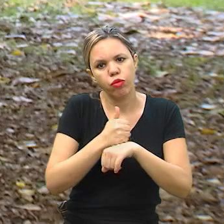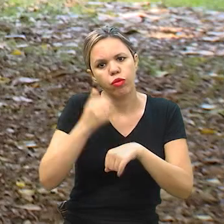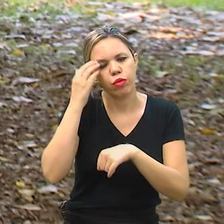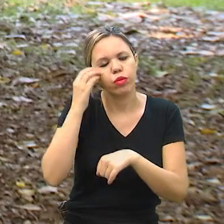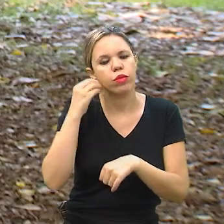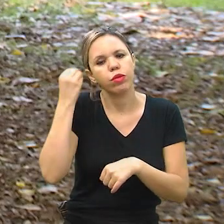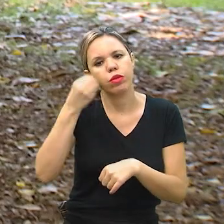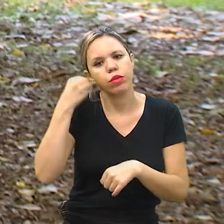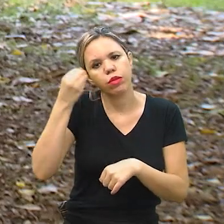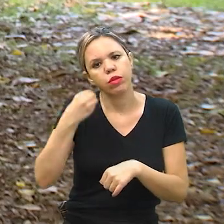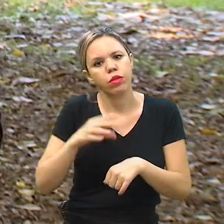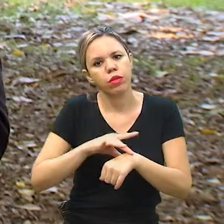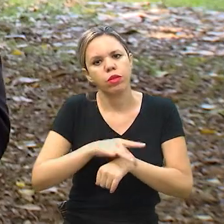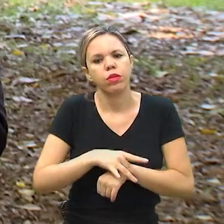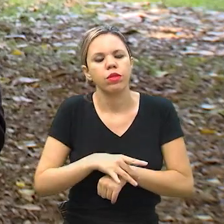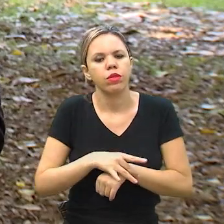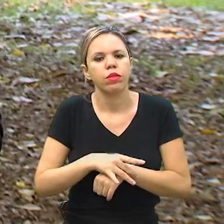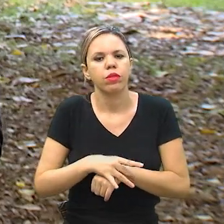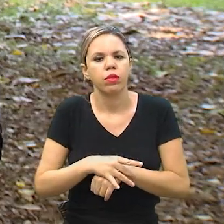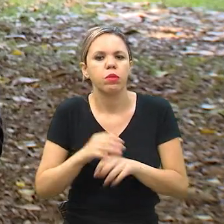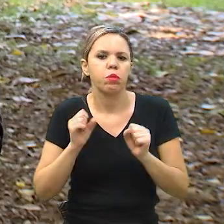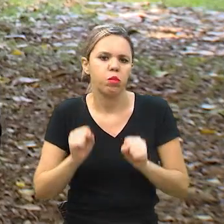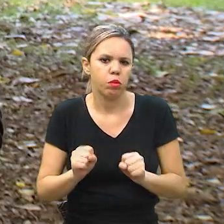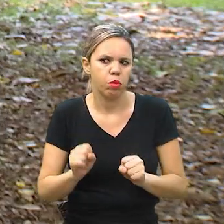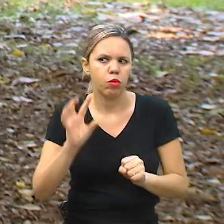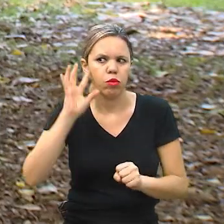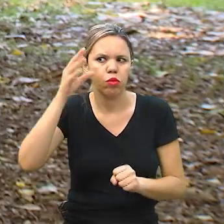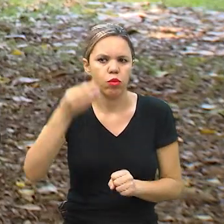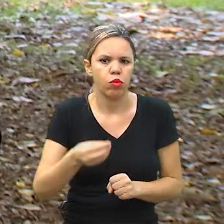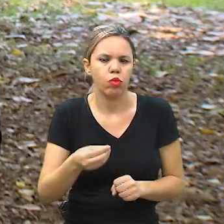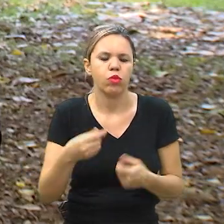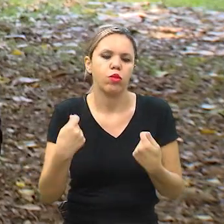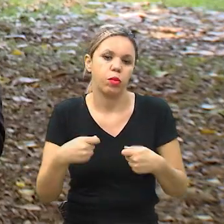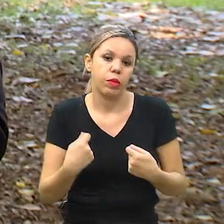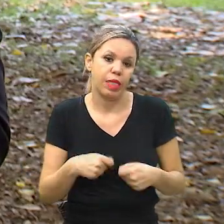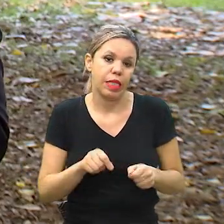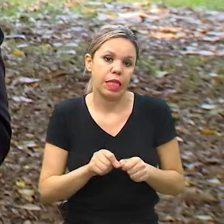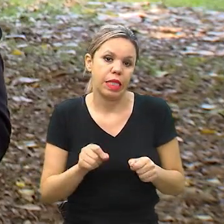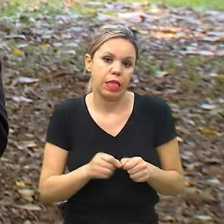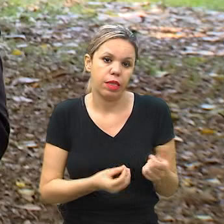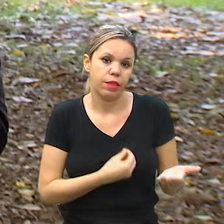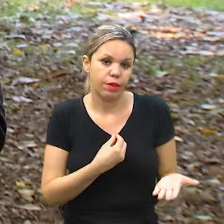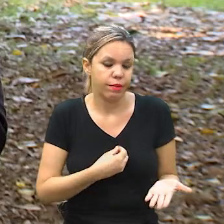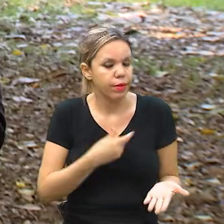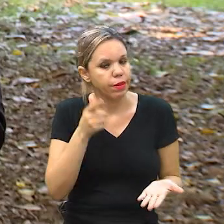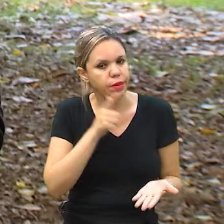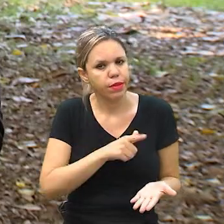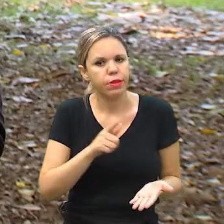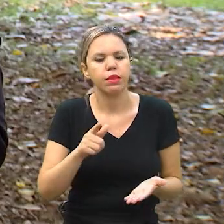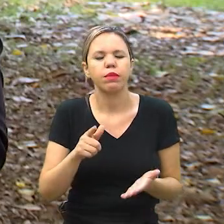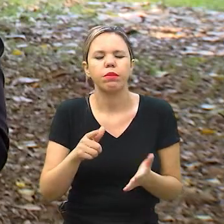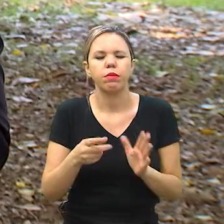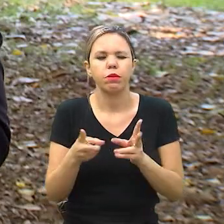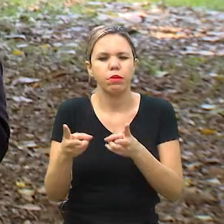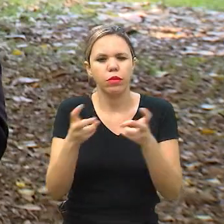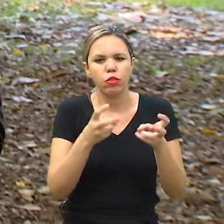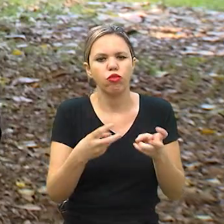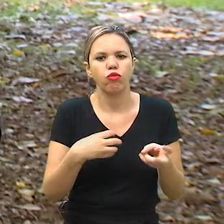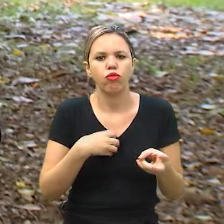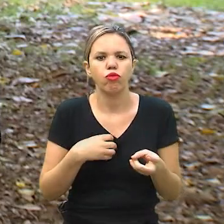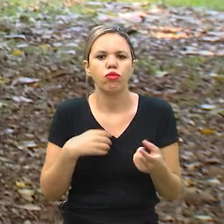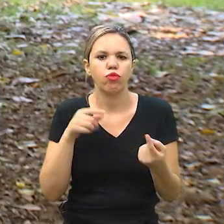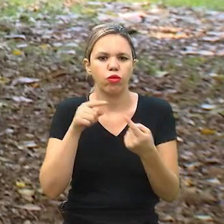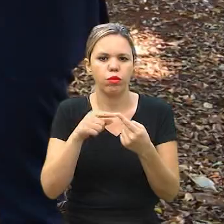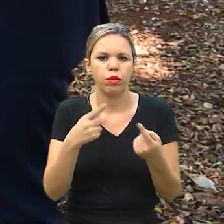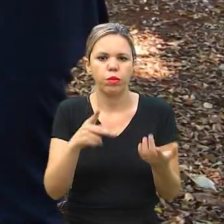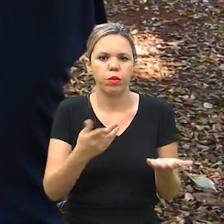especializados em seguro, para que ele justamente possa entender quais são as suas necessidades e para que ele possa ali desenhar um seguro que seja sob medida